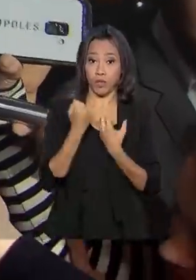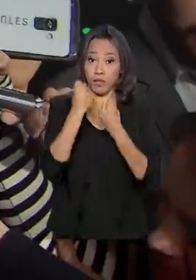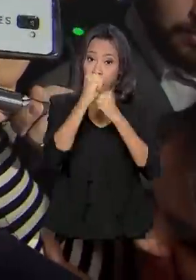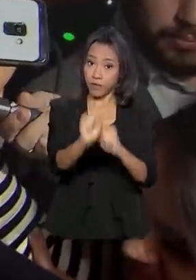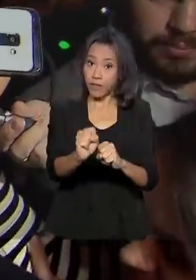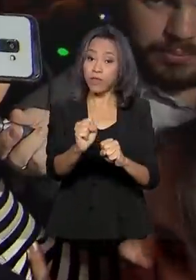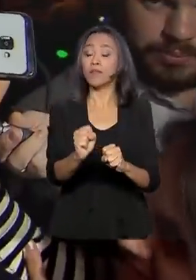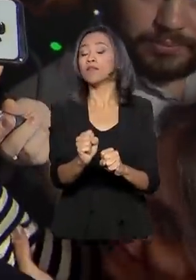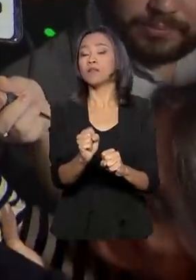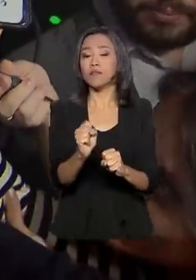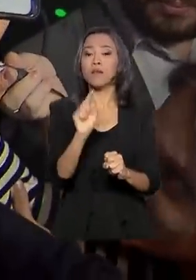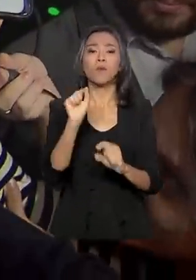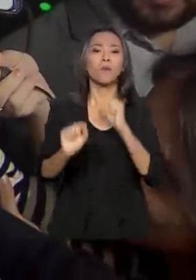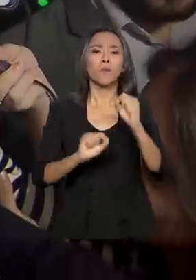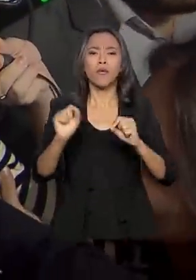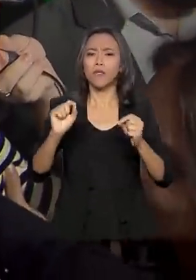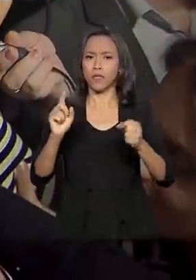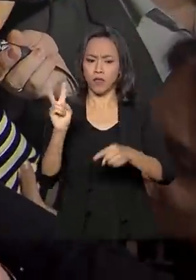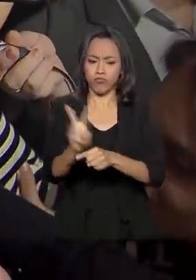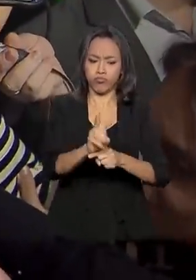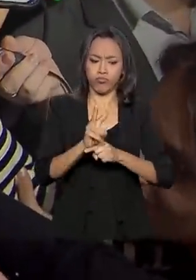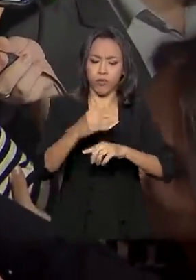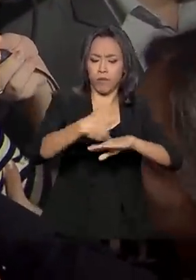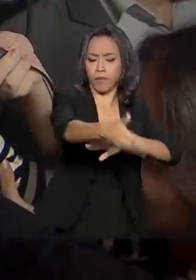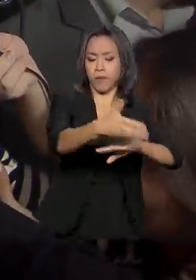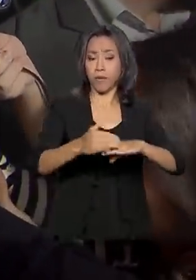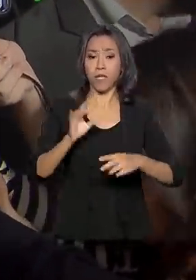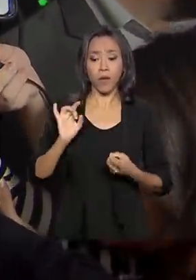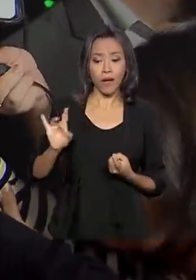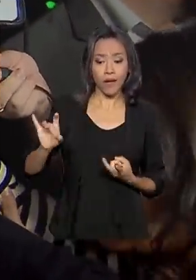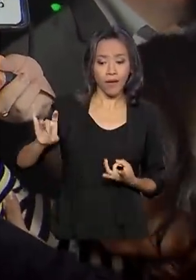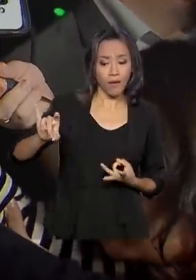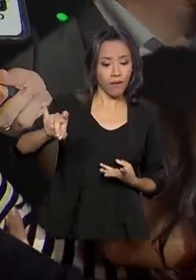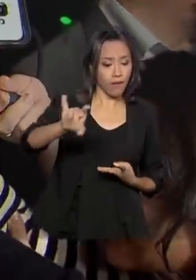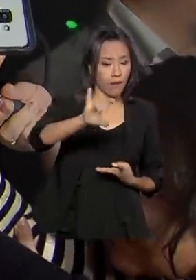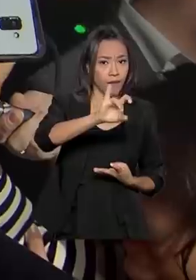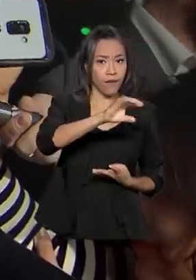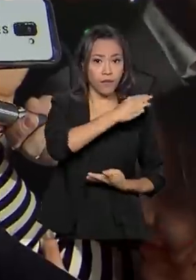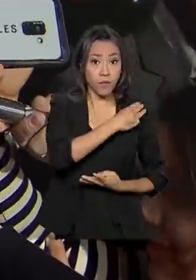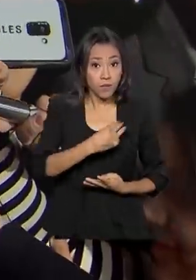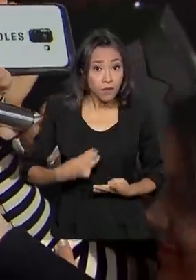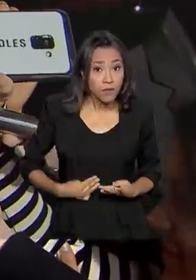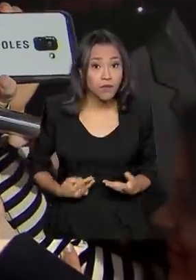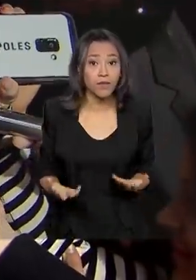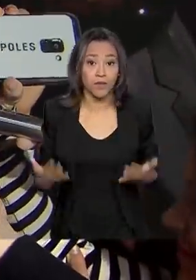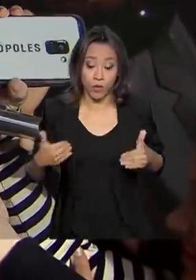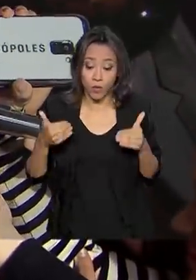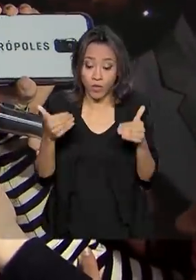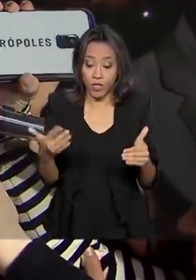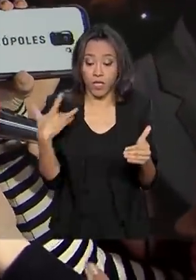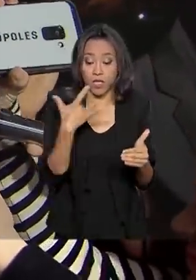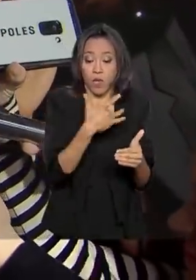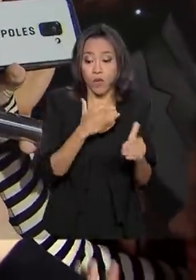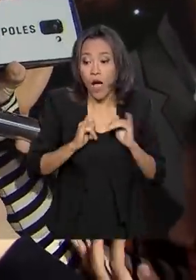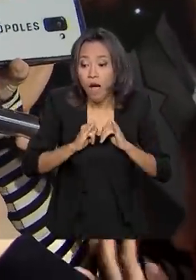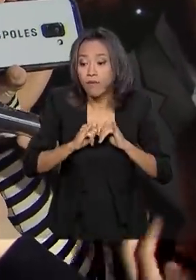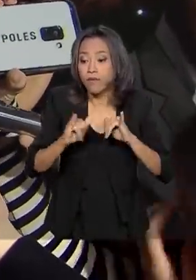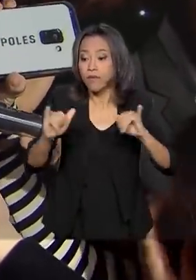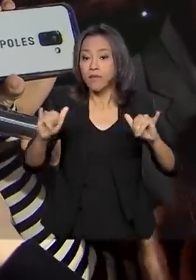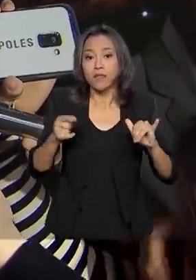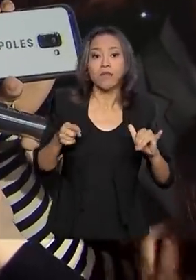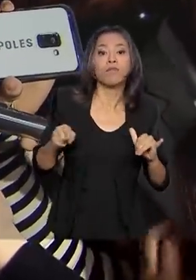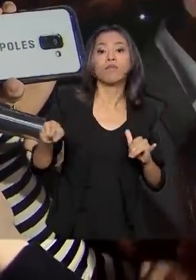questão relacionada a fronteiras, a logística. Todos eles, de uma maneira ou de outra, o Ministério da Saúde comunica as suas